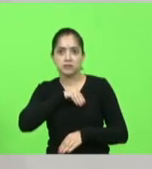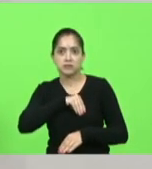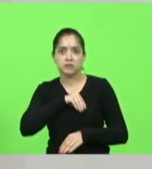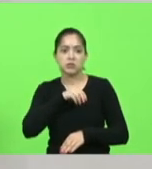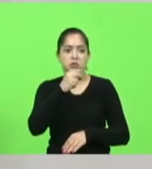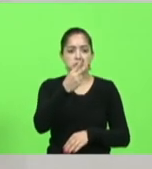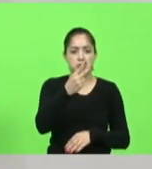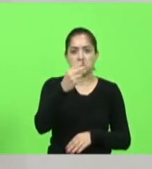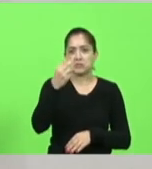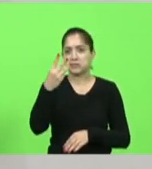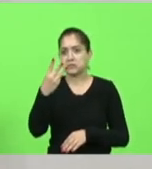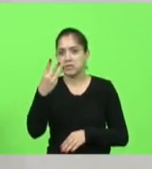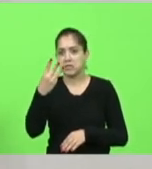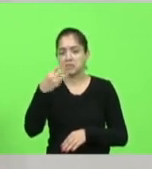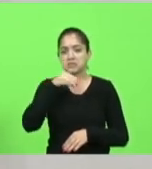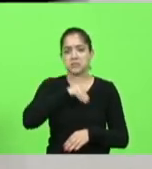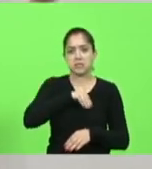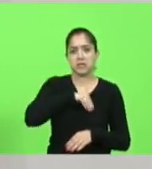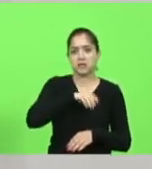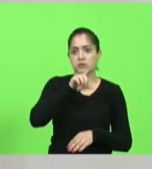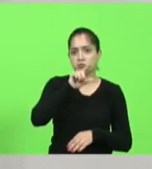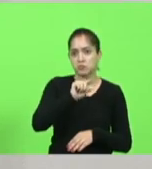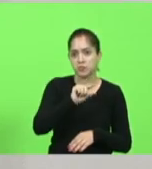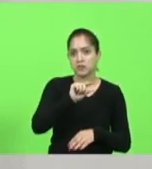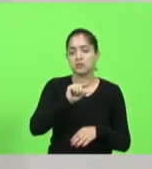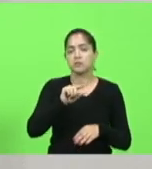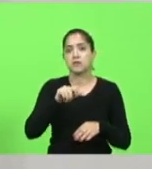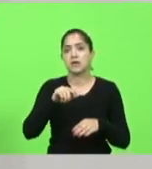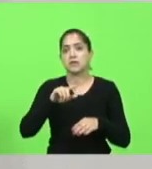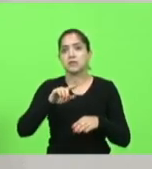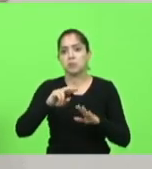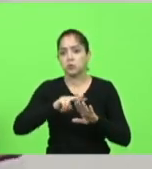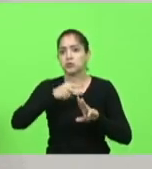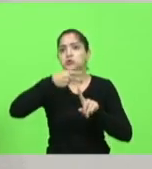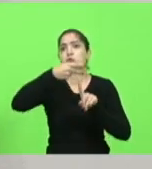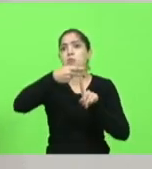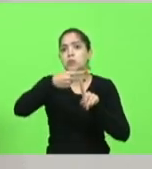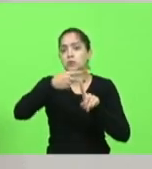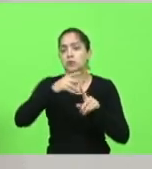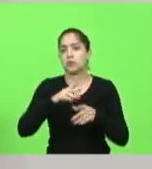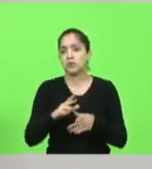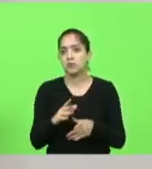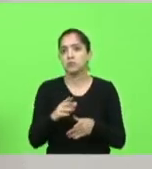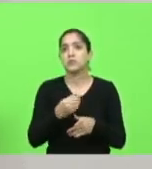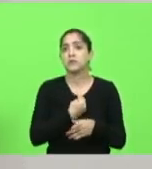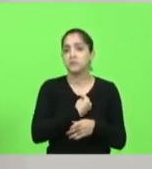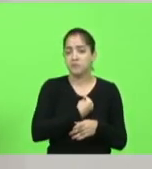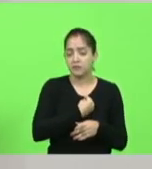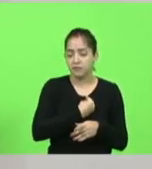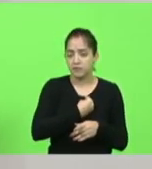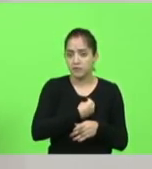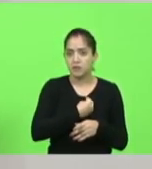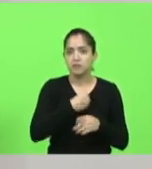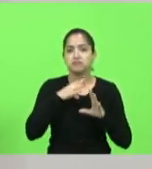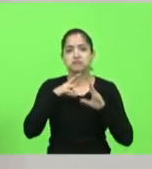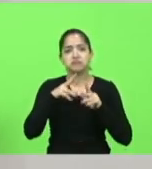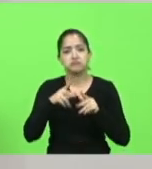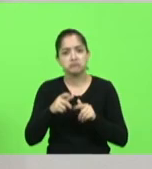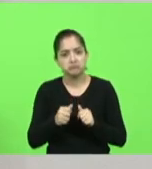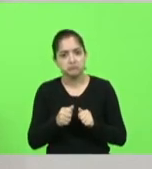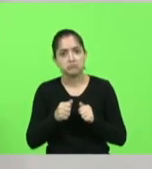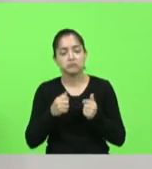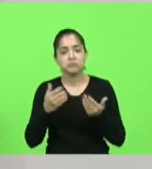salários mínimos, depois ganhamos dez, quinze, vivi essa vida toda que a segurança